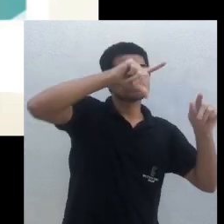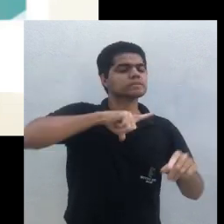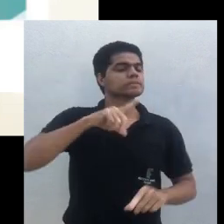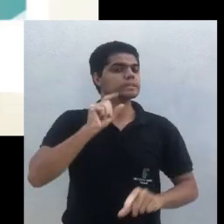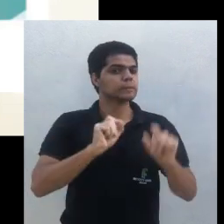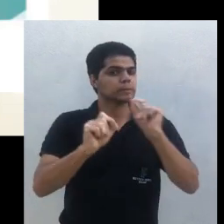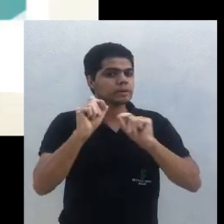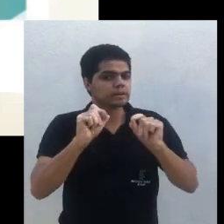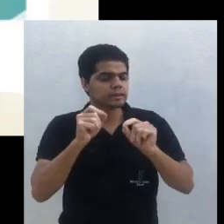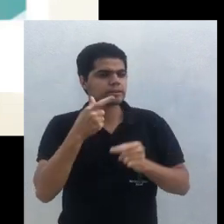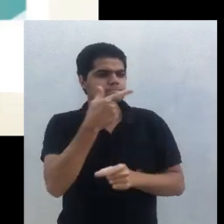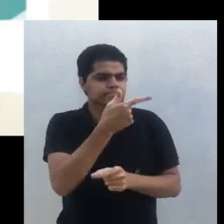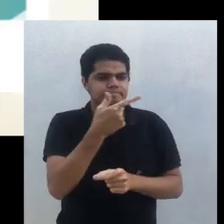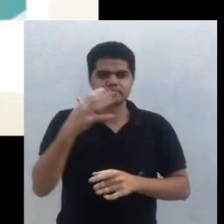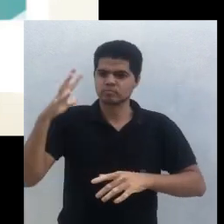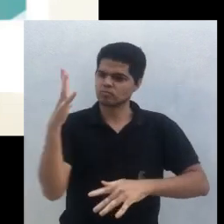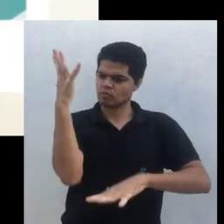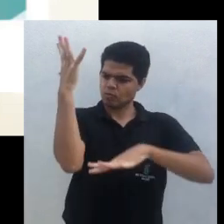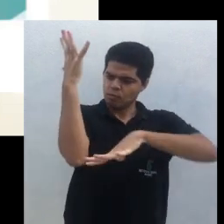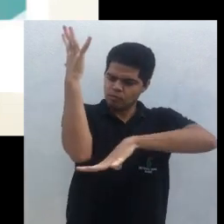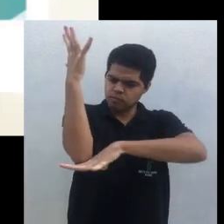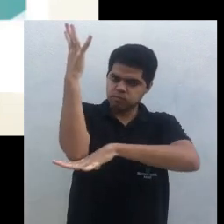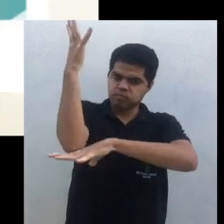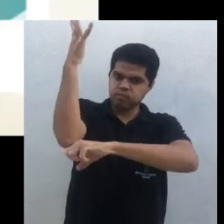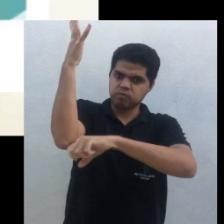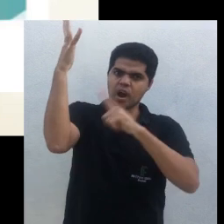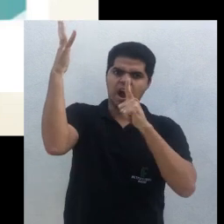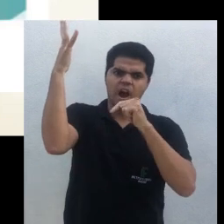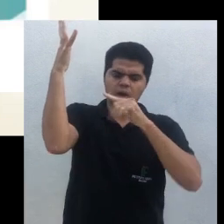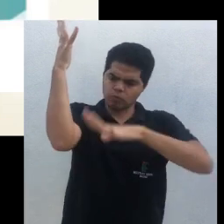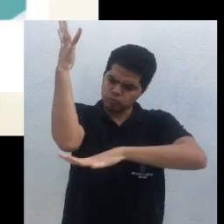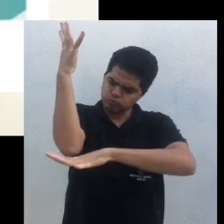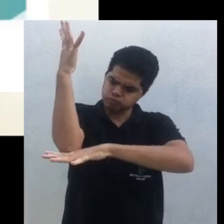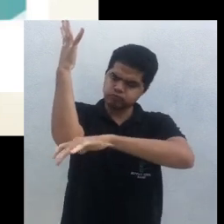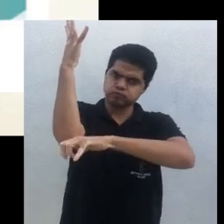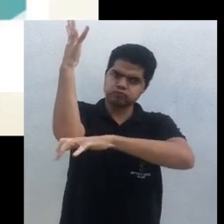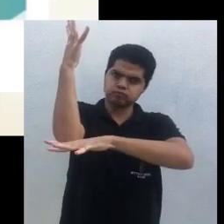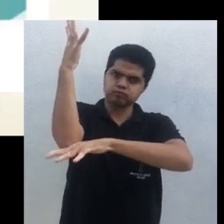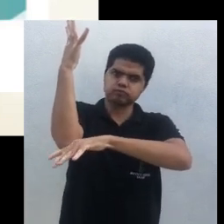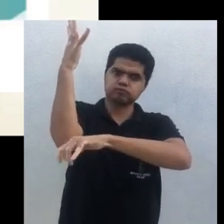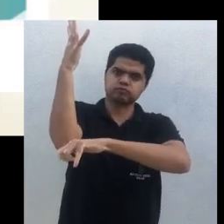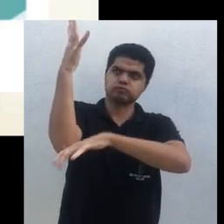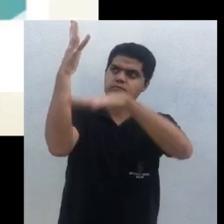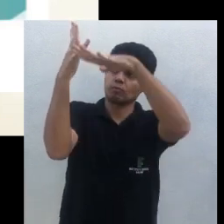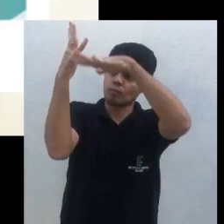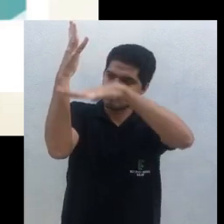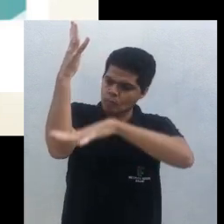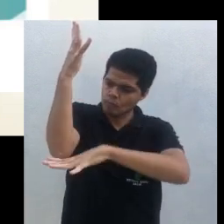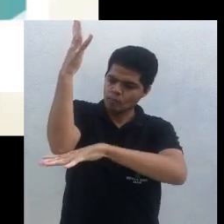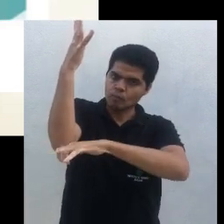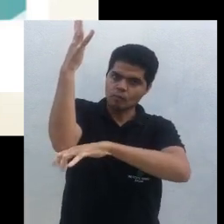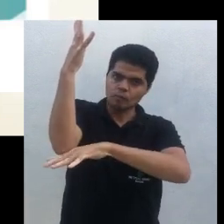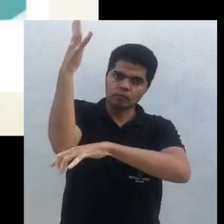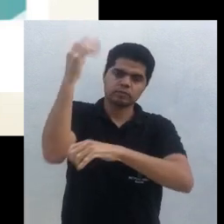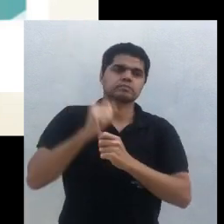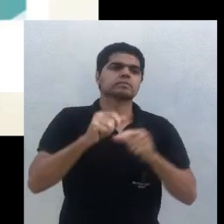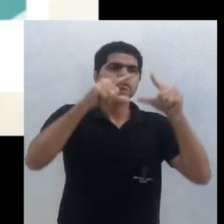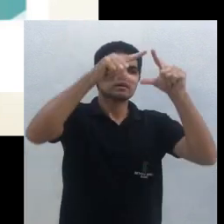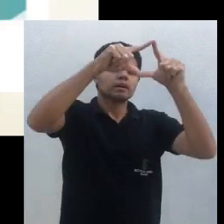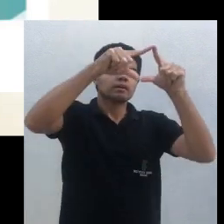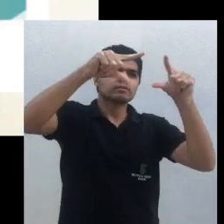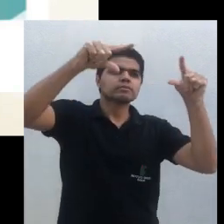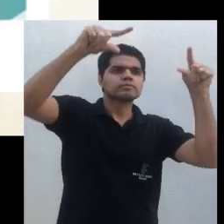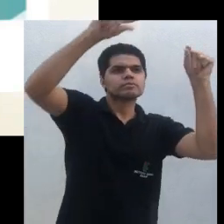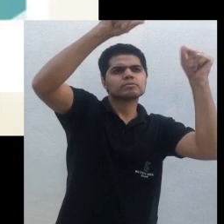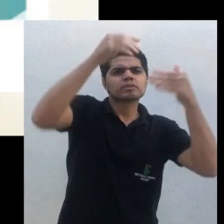chama do escuro na lua crescente a seiva se concentra no caule e nos galhos na lua